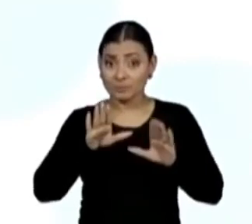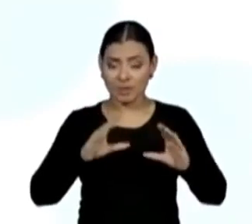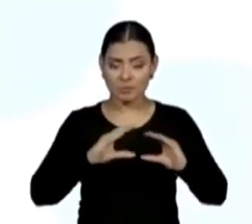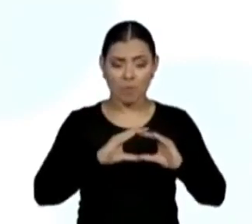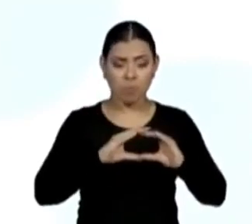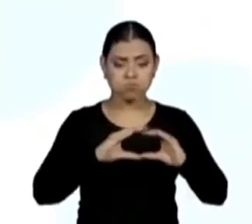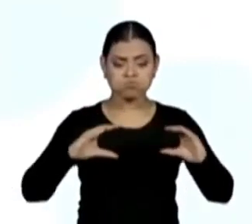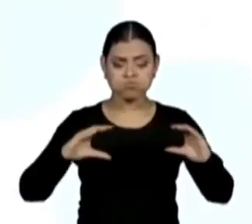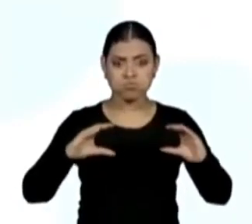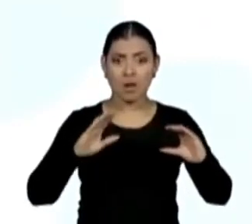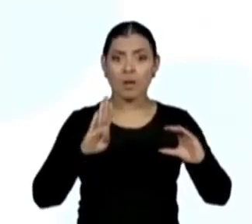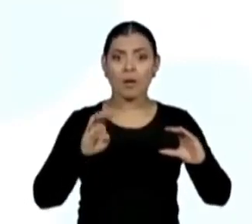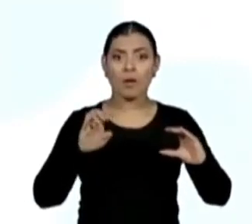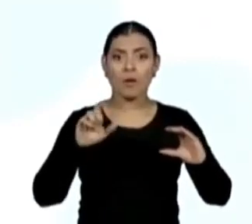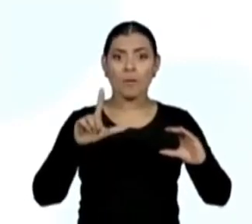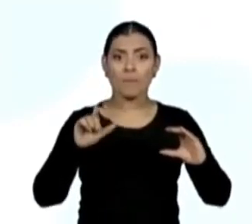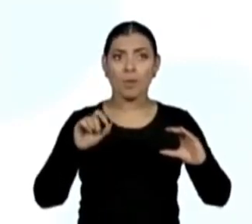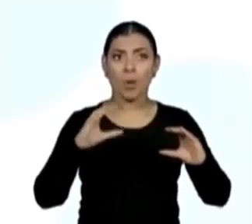Bloco